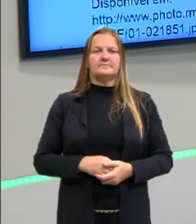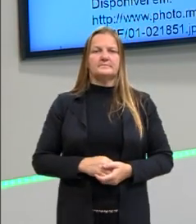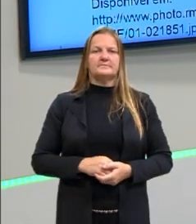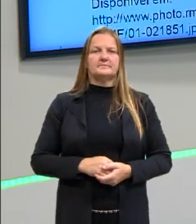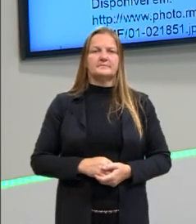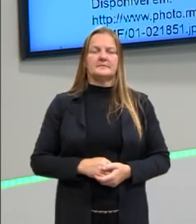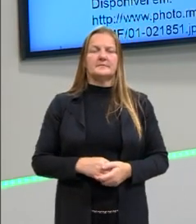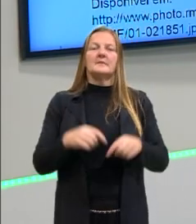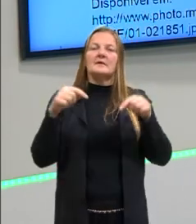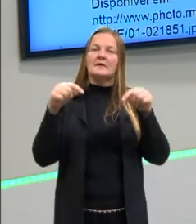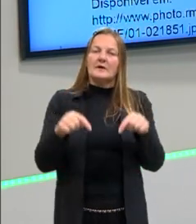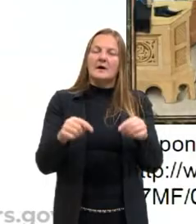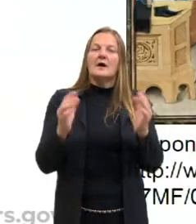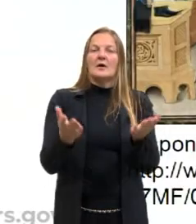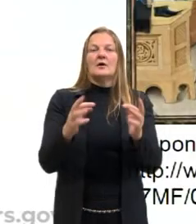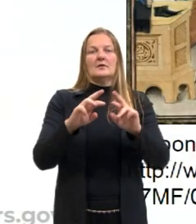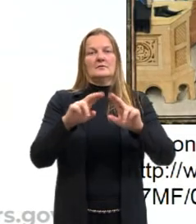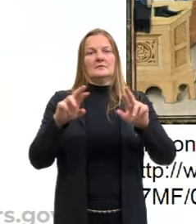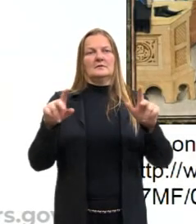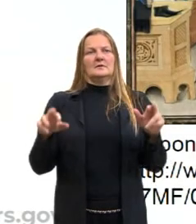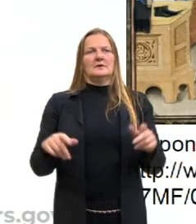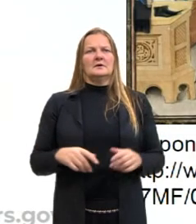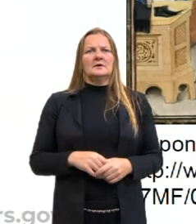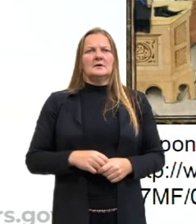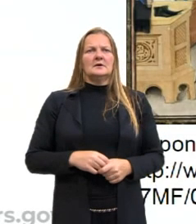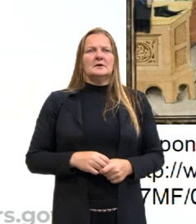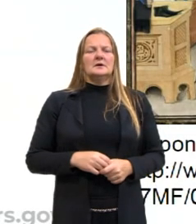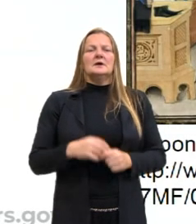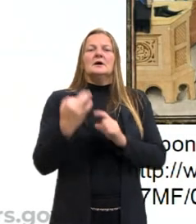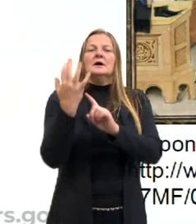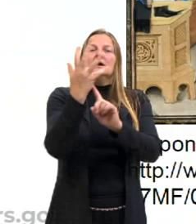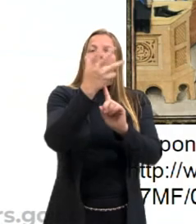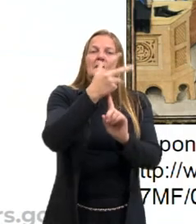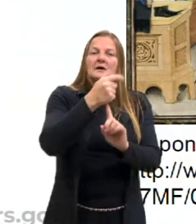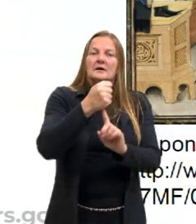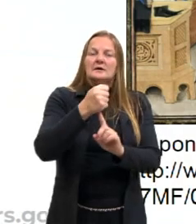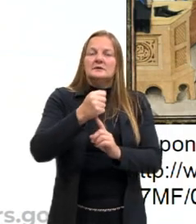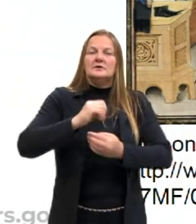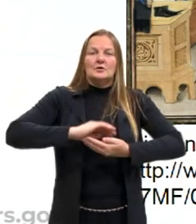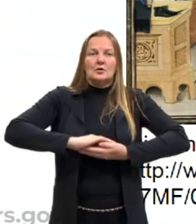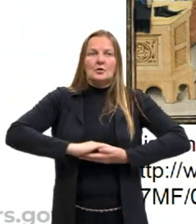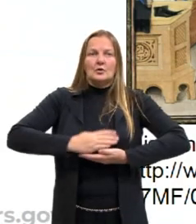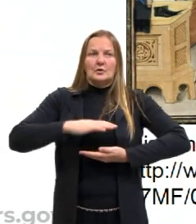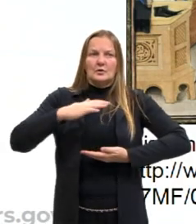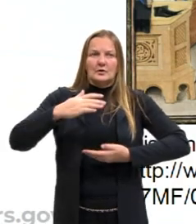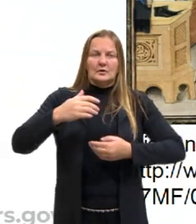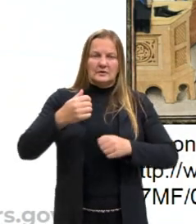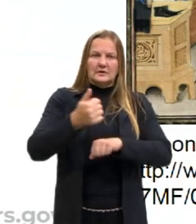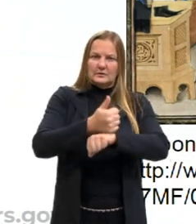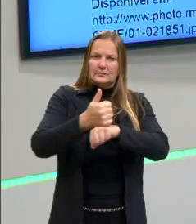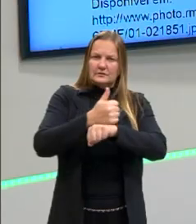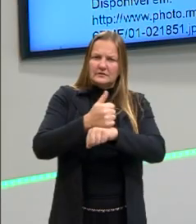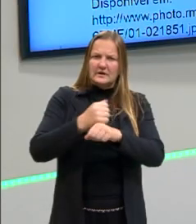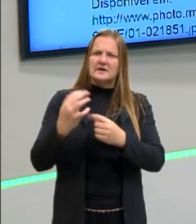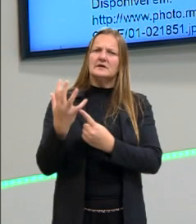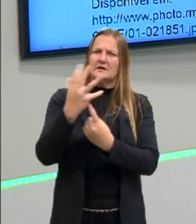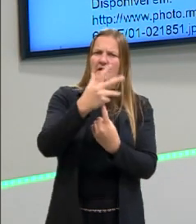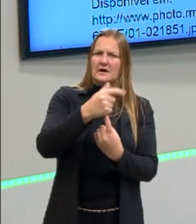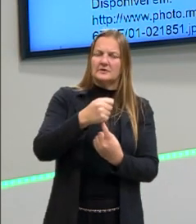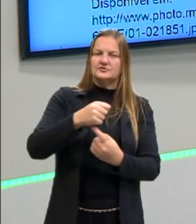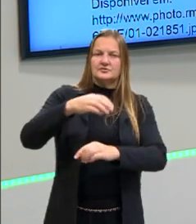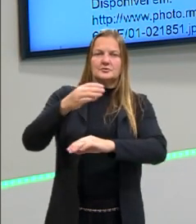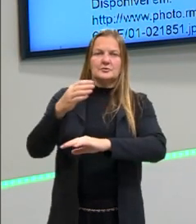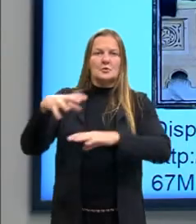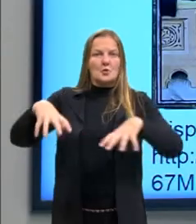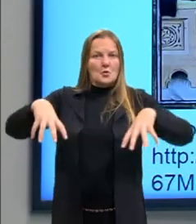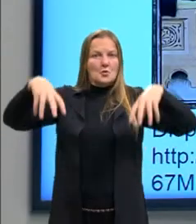E aqui, a gente pode ver uma outra questão, que é a da arte. Os renascentistas vão ser muito críticos à arte medieval, porque, em